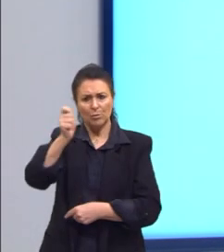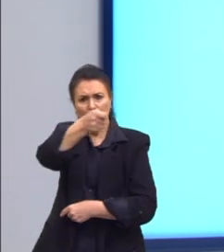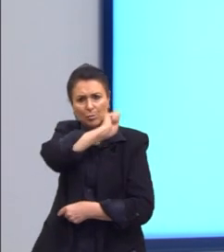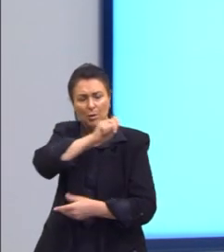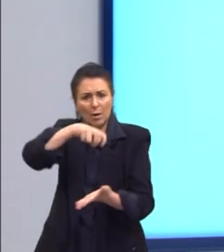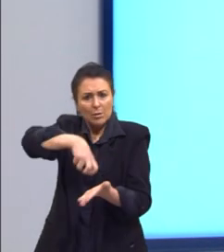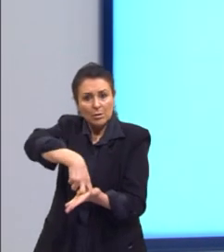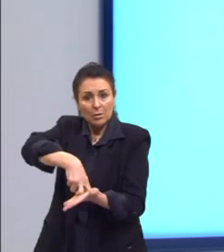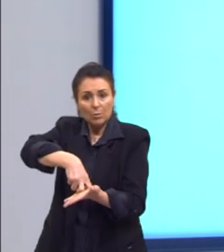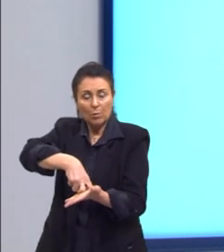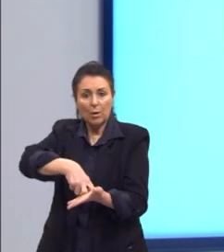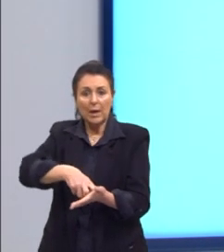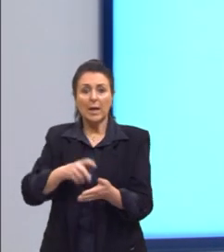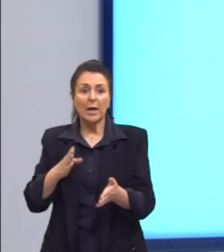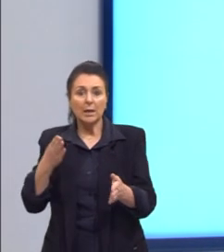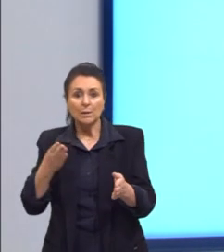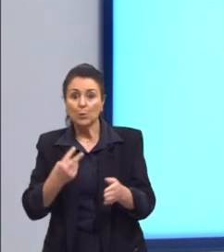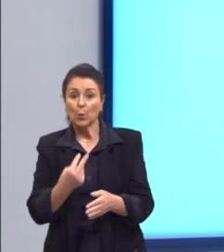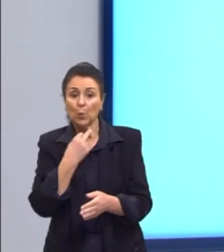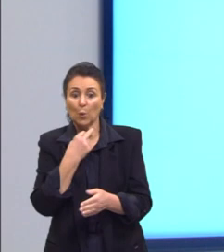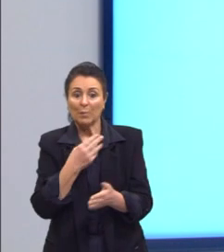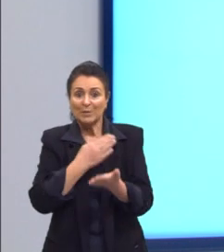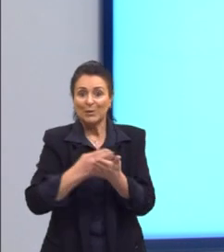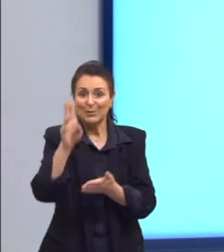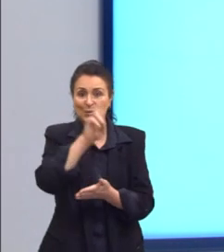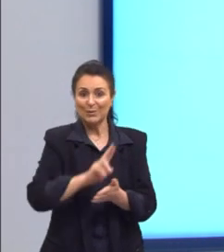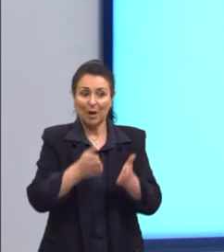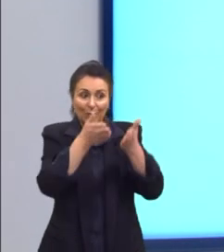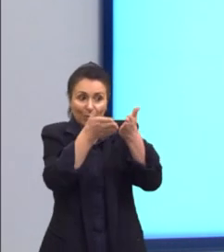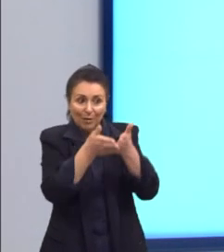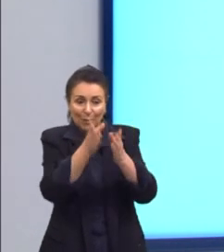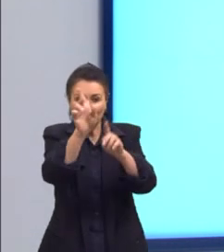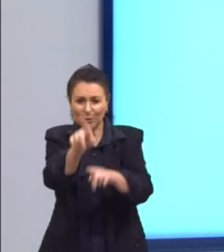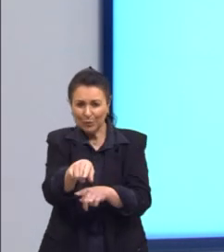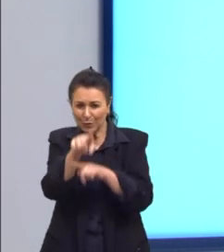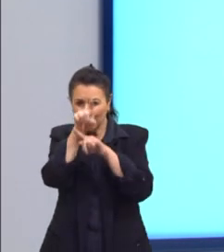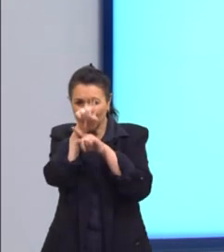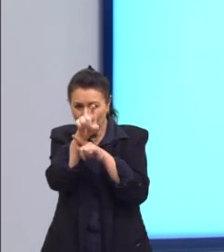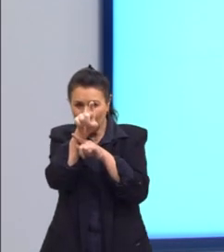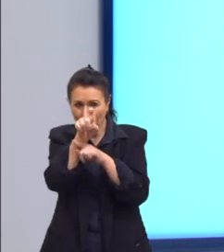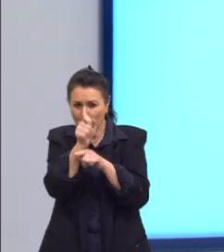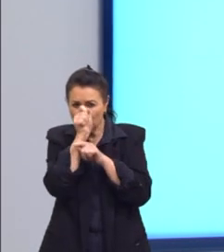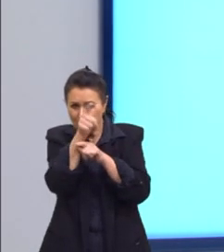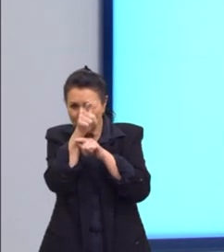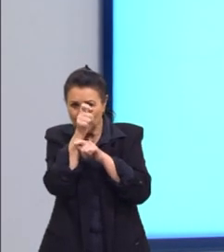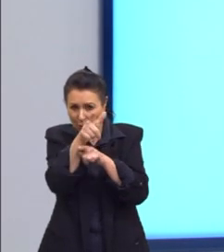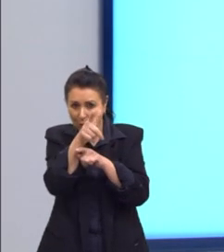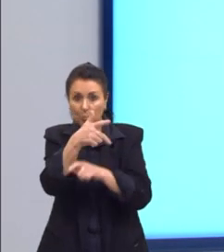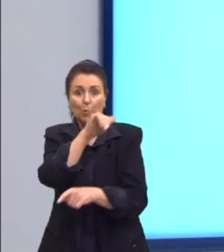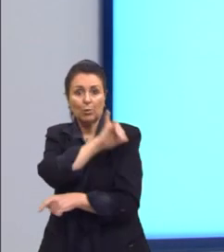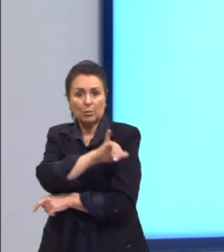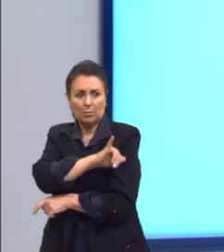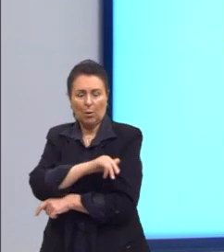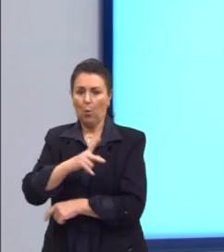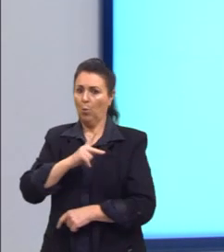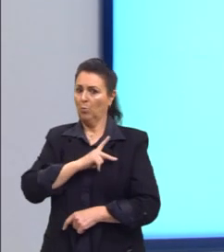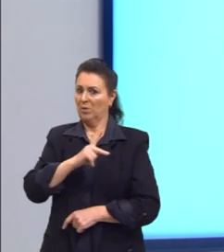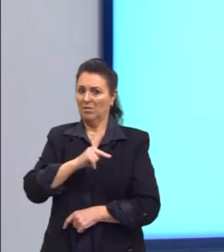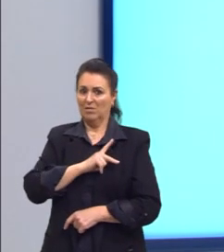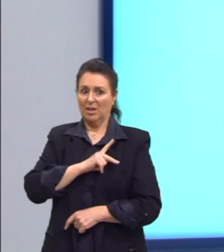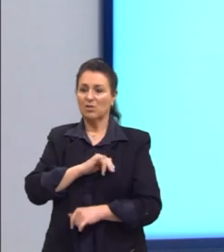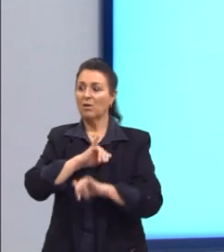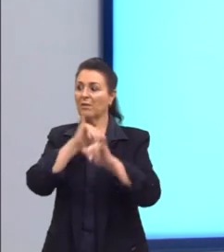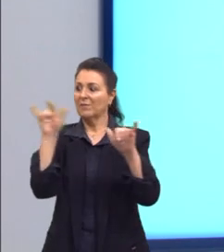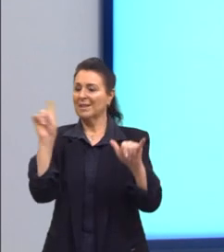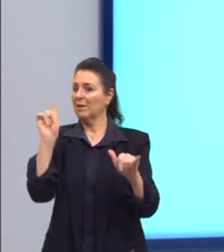eles tomam navios, colocam os canhões dos navios apontados para o Rio de Janeiro. O presidente diz que não vai punir esses